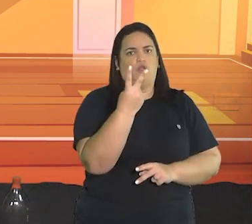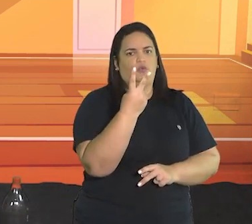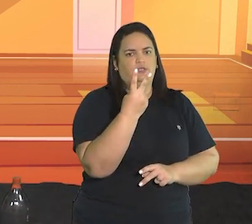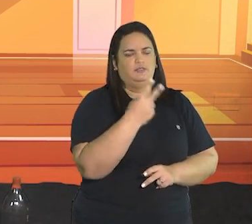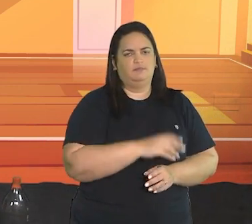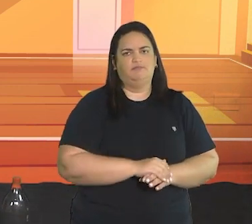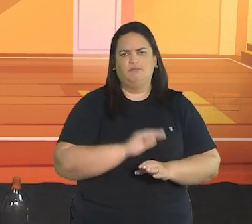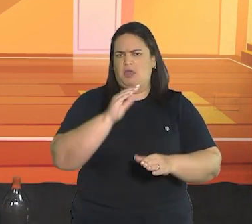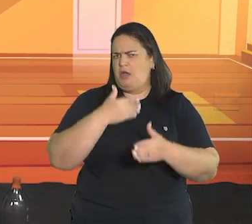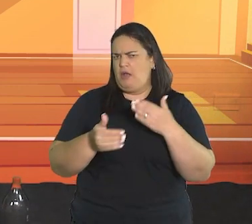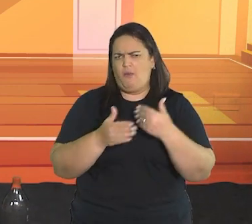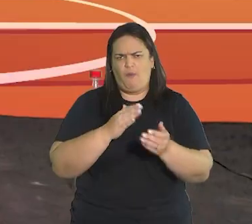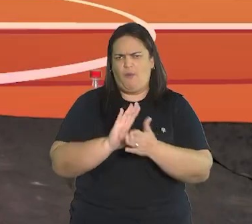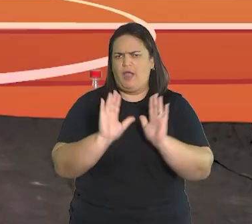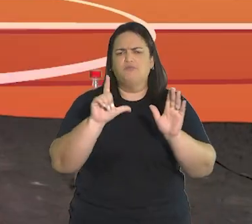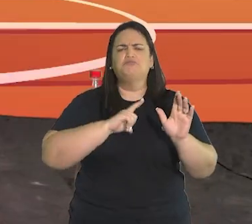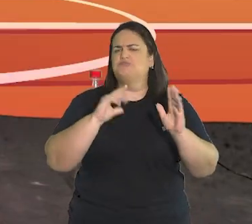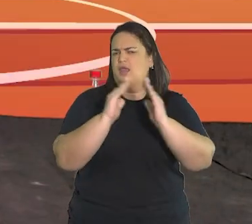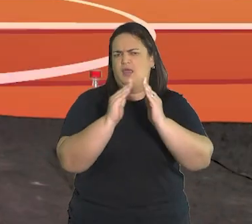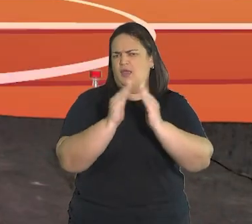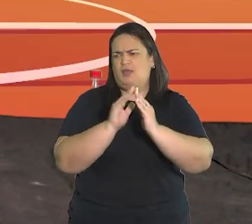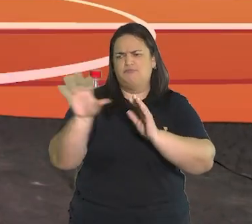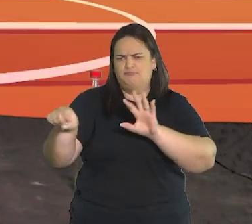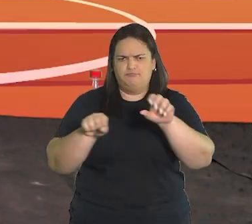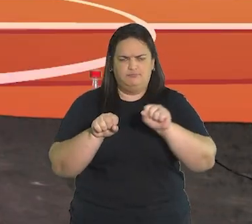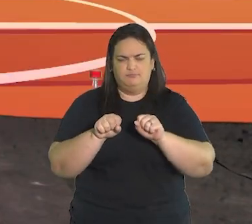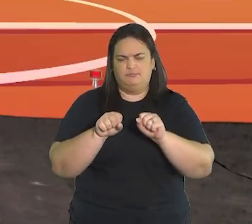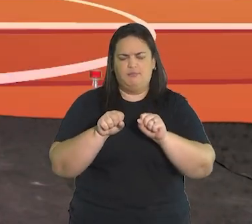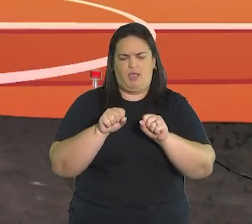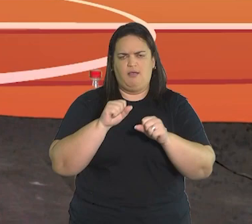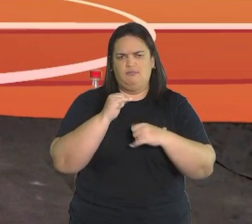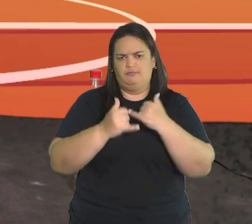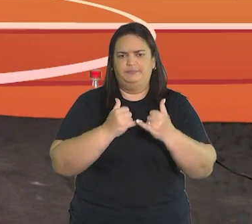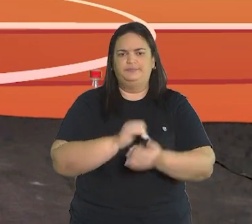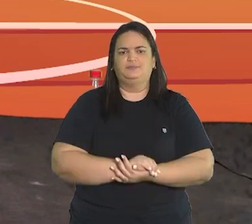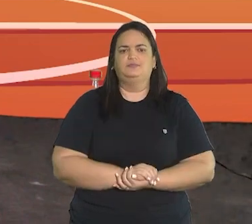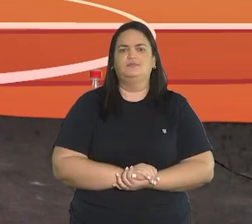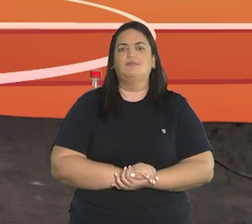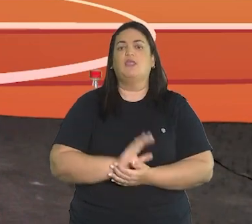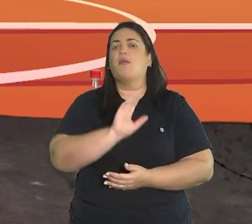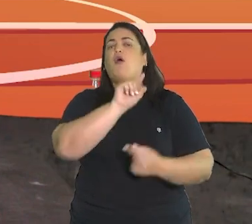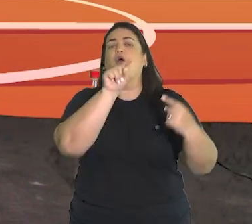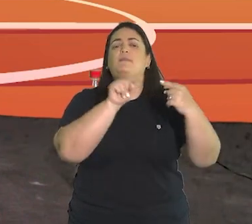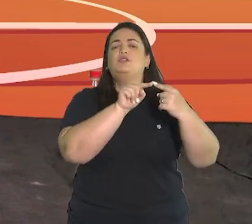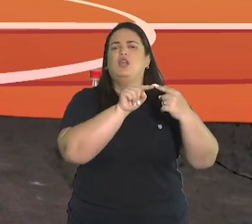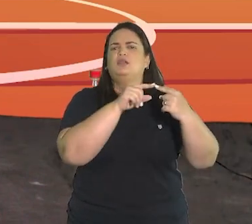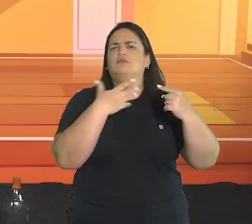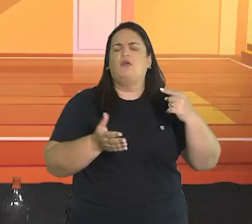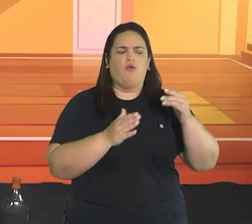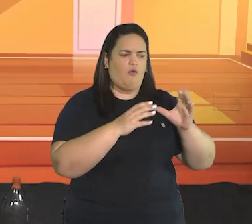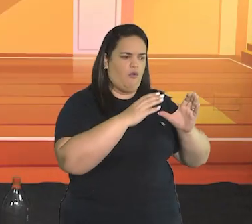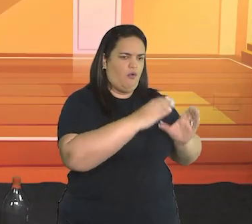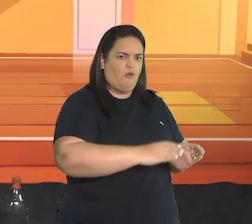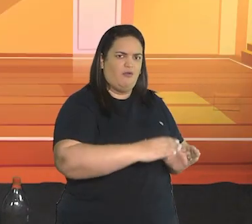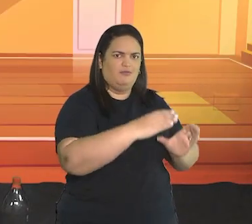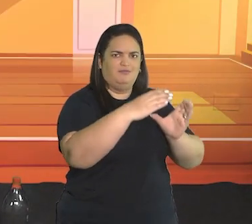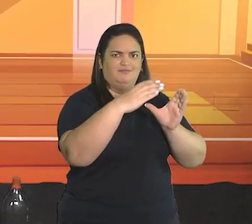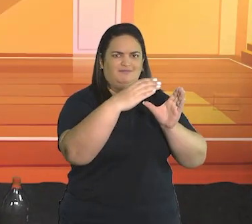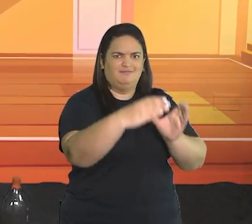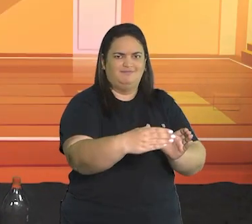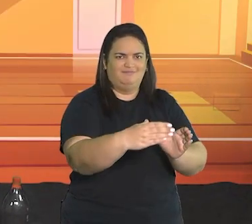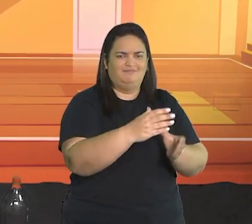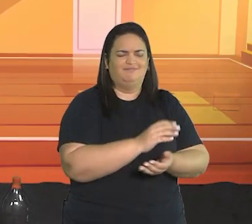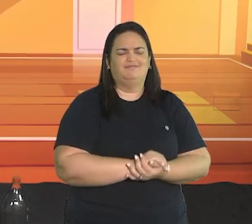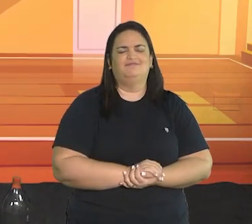O que você tiver em casa. O objetivo é você colocar um do lado do outro, pode ser um espaço